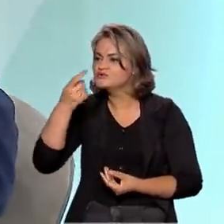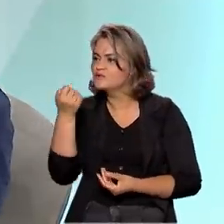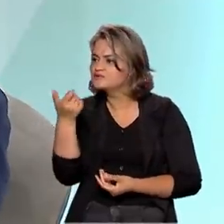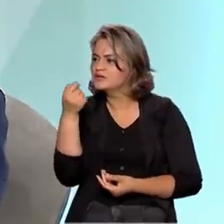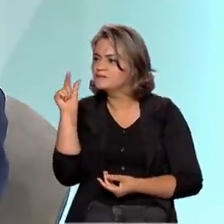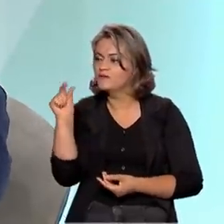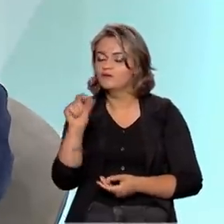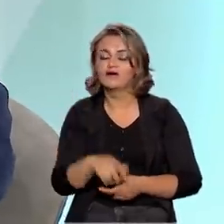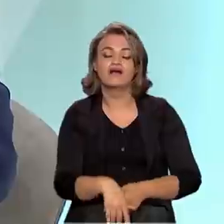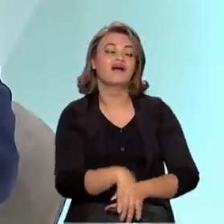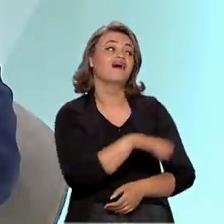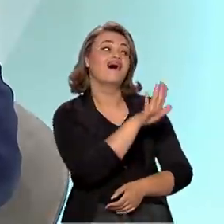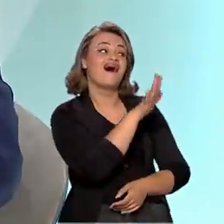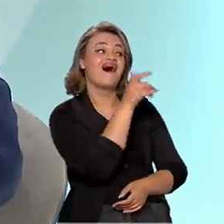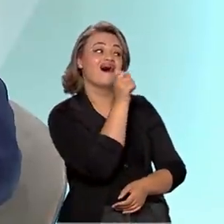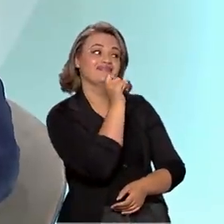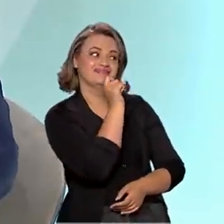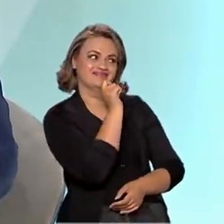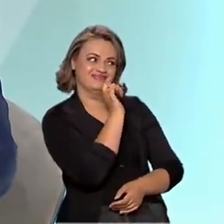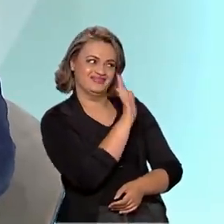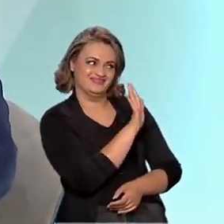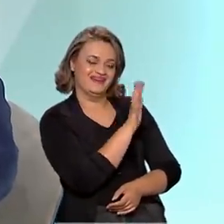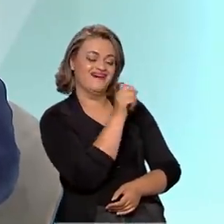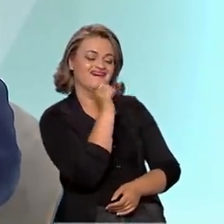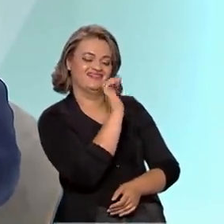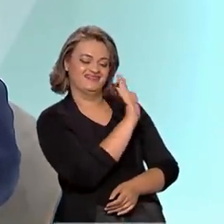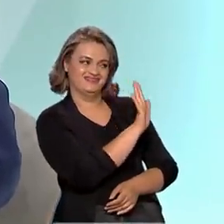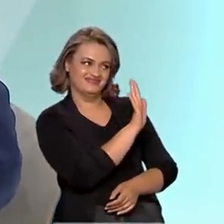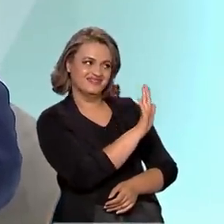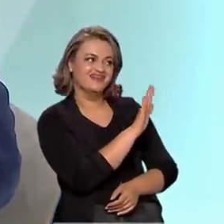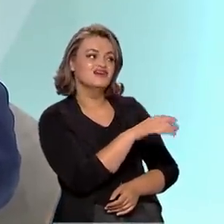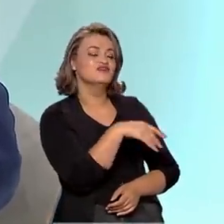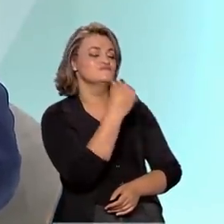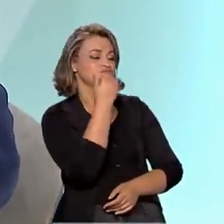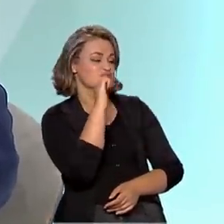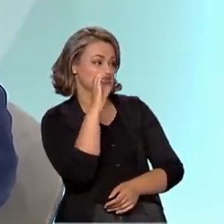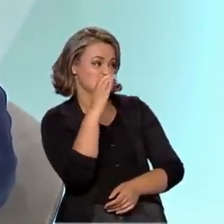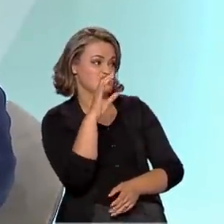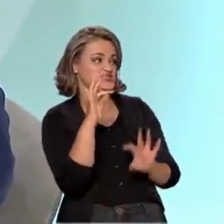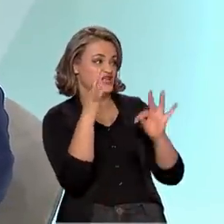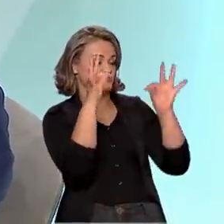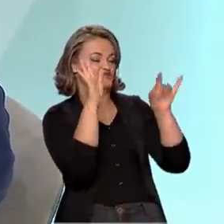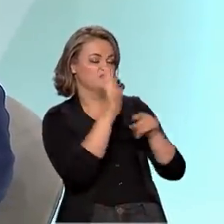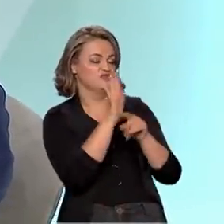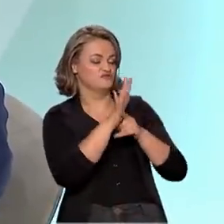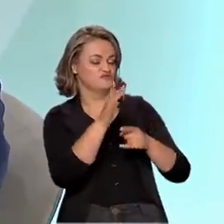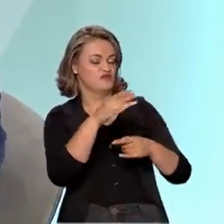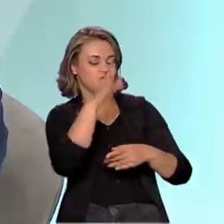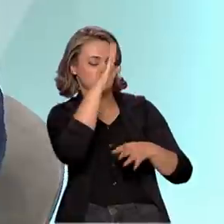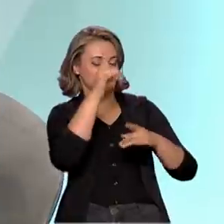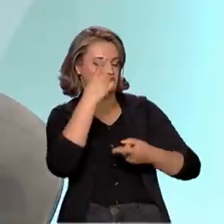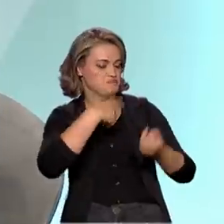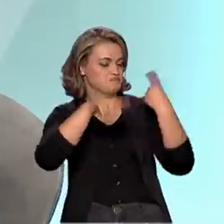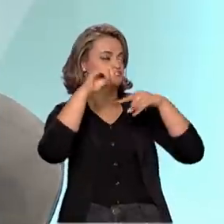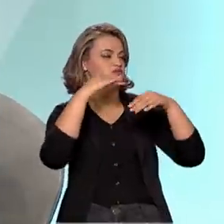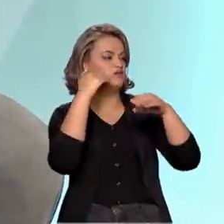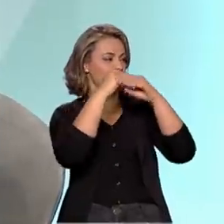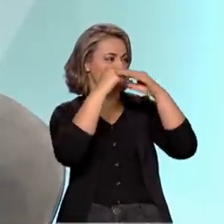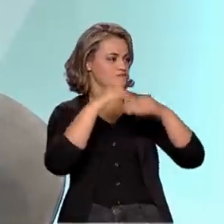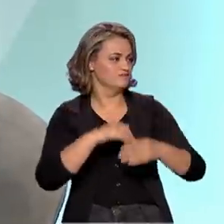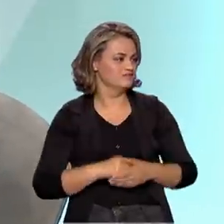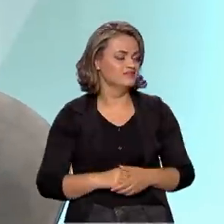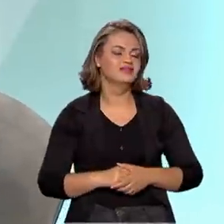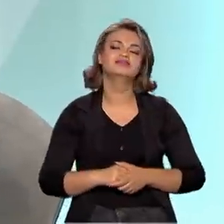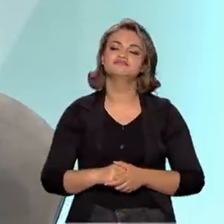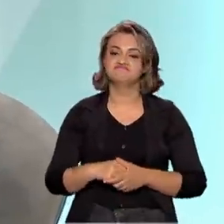somos. Eu sempre complementei assim, ainda, porque a ciência e tecnologia vai levar o Brasil para esse patamar ou acima. E isso aí está